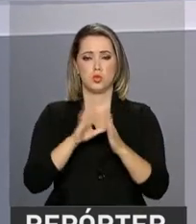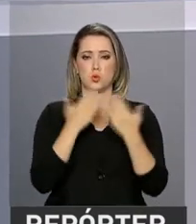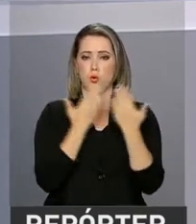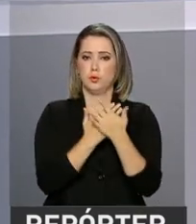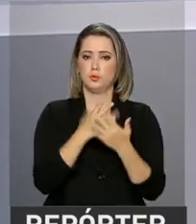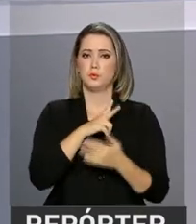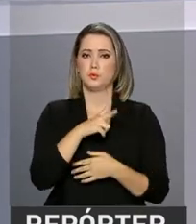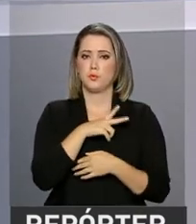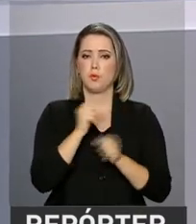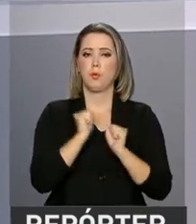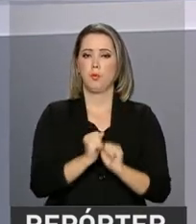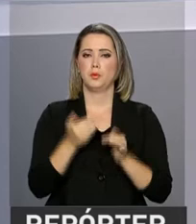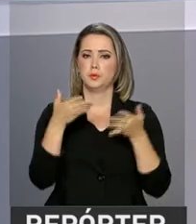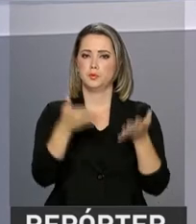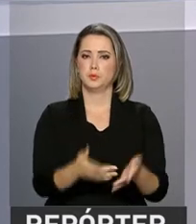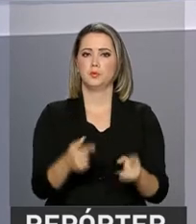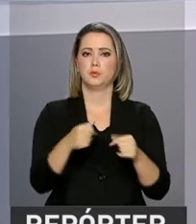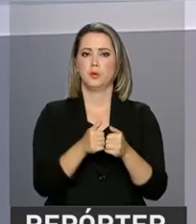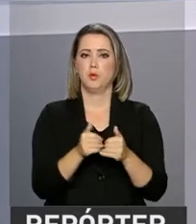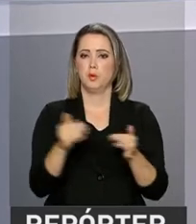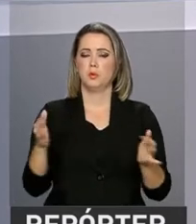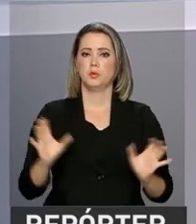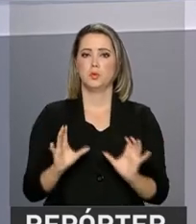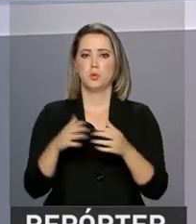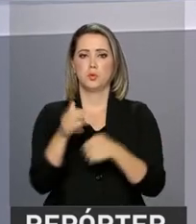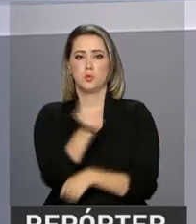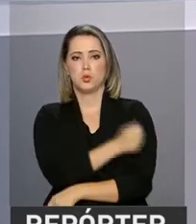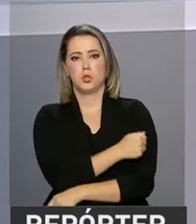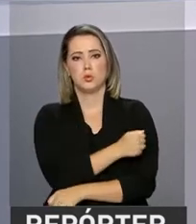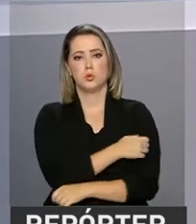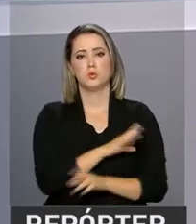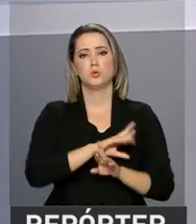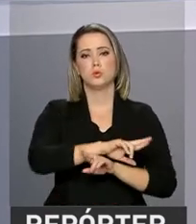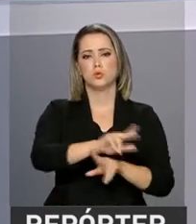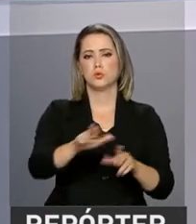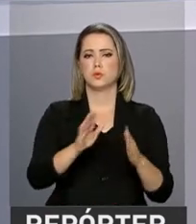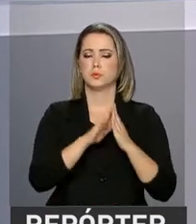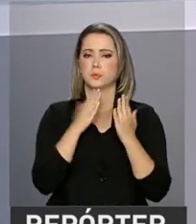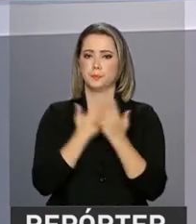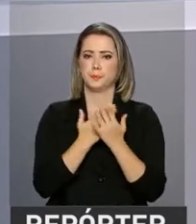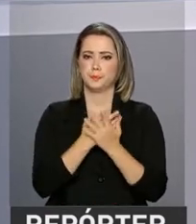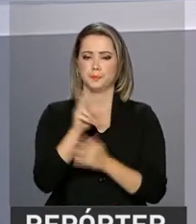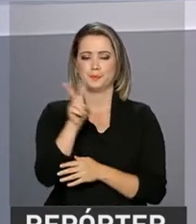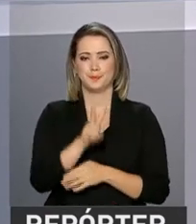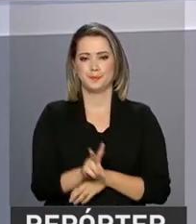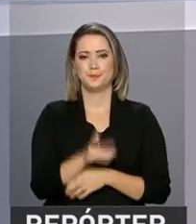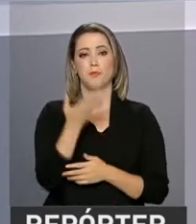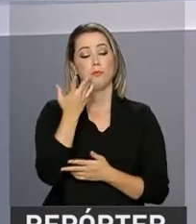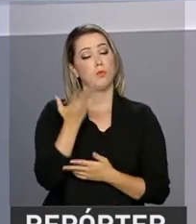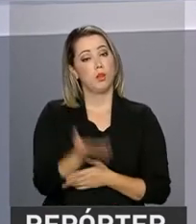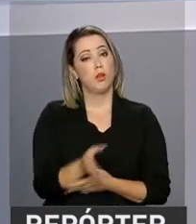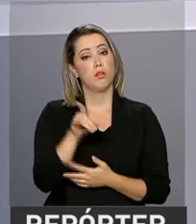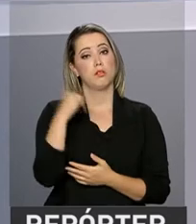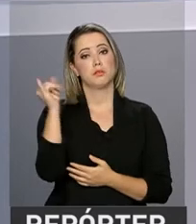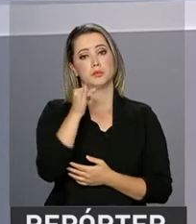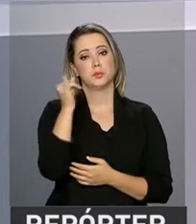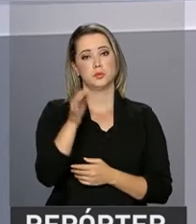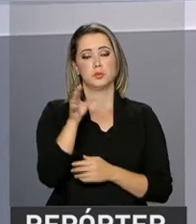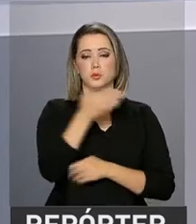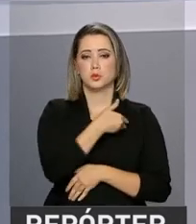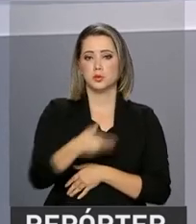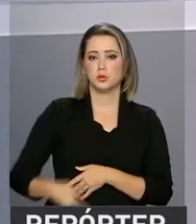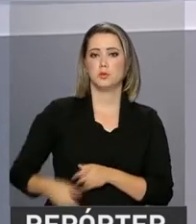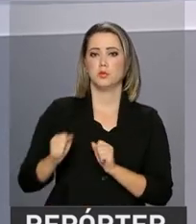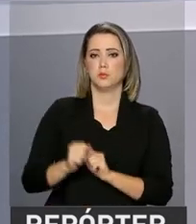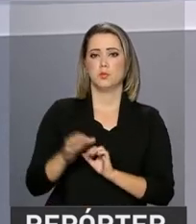e também será ampliado o conjunto de alunos, turmas e escolas avaliadas. O sistema é importante para que o governo possa traçar